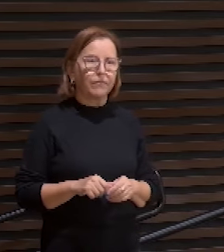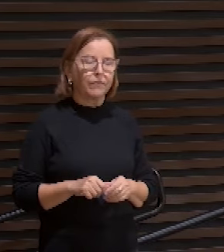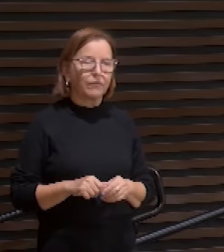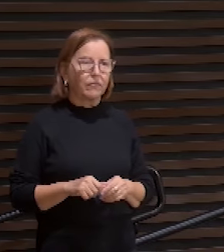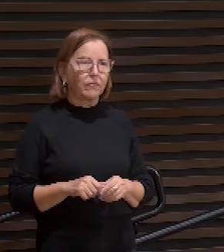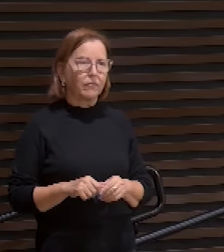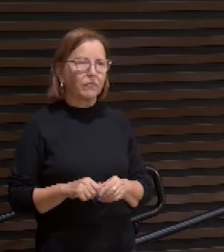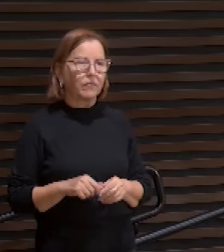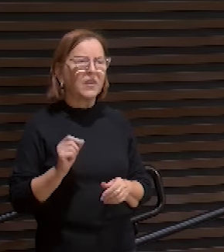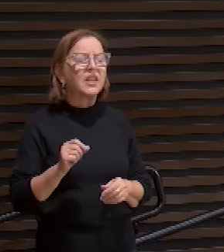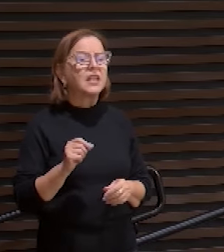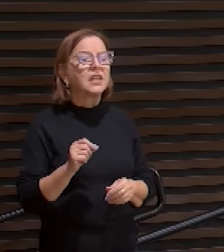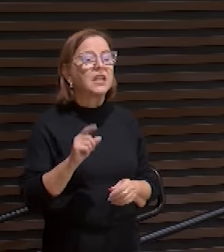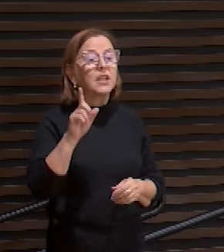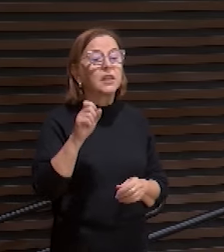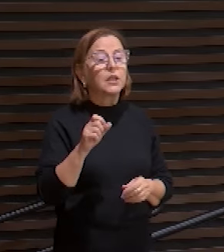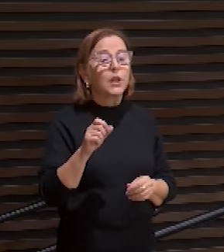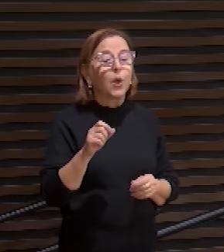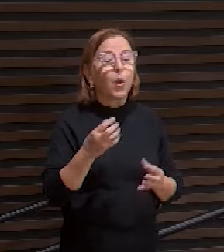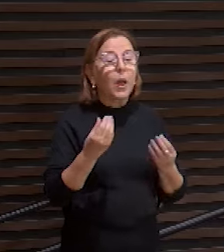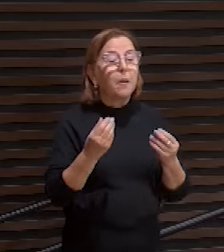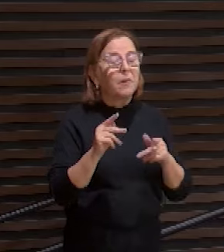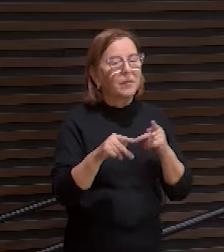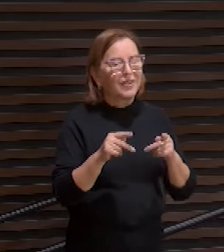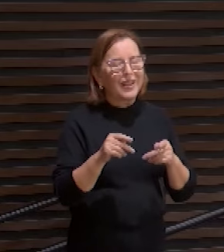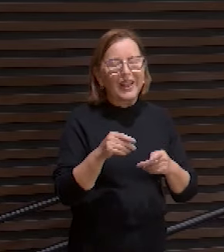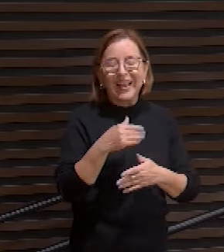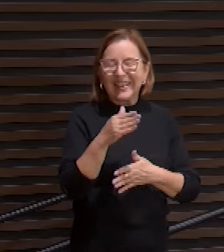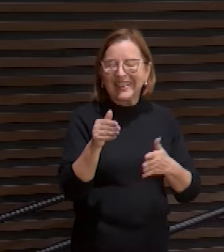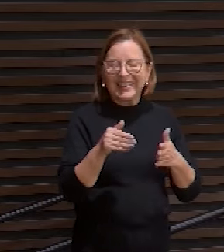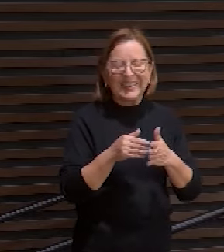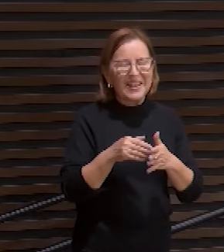quem são os muitos todos aqueles que creem